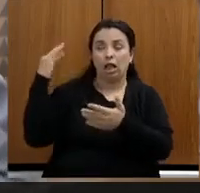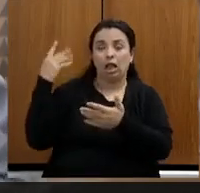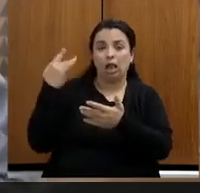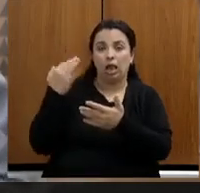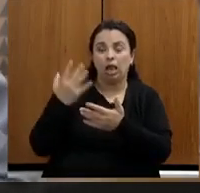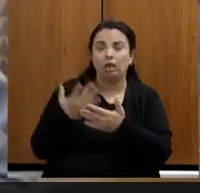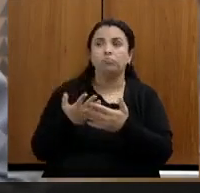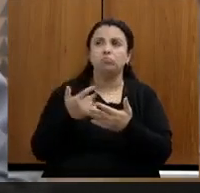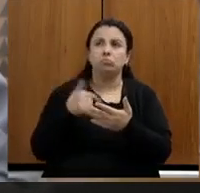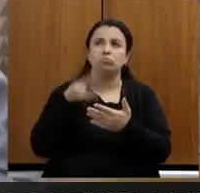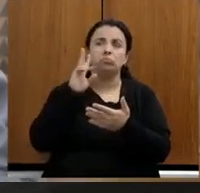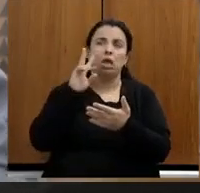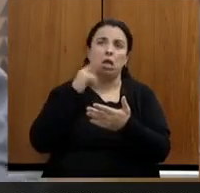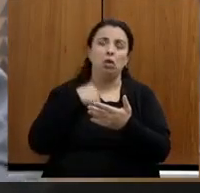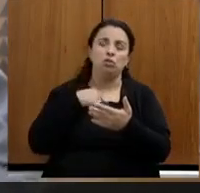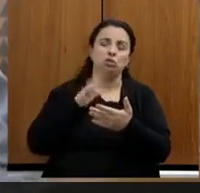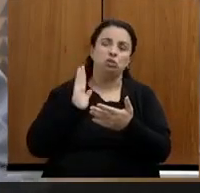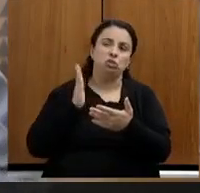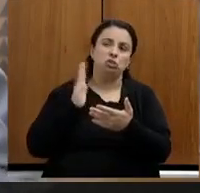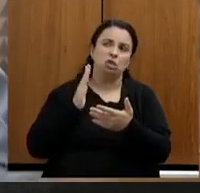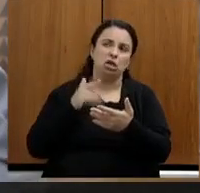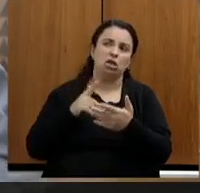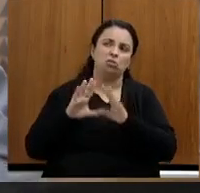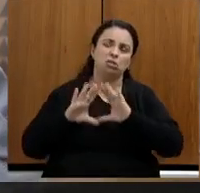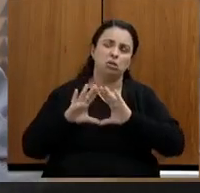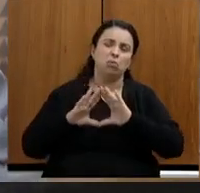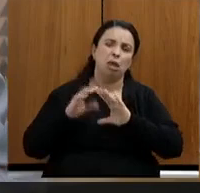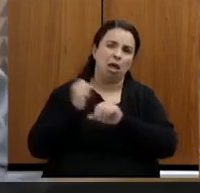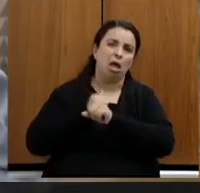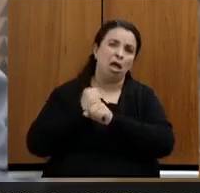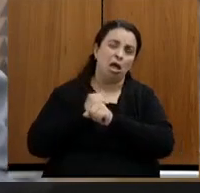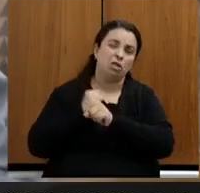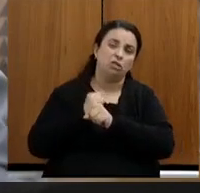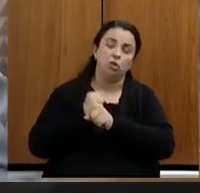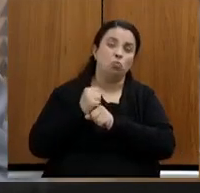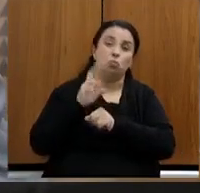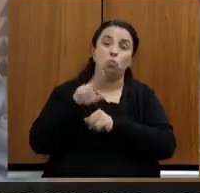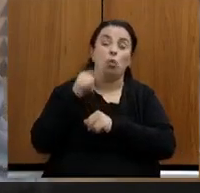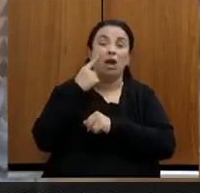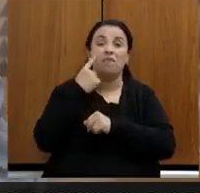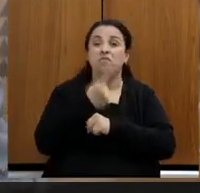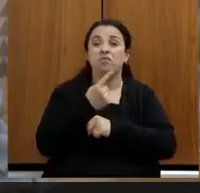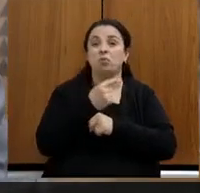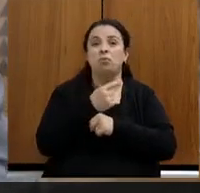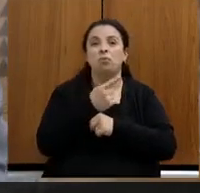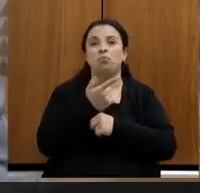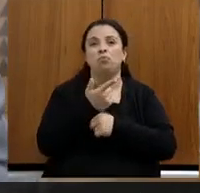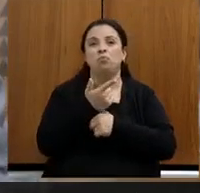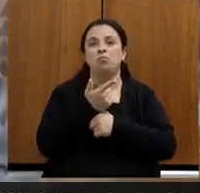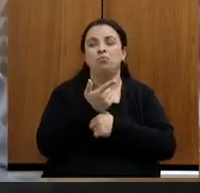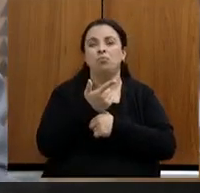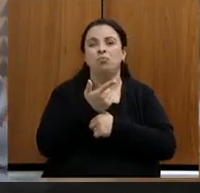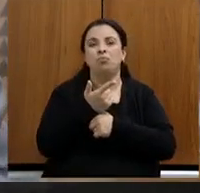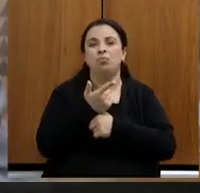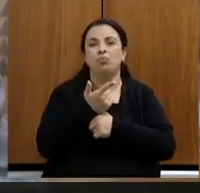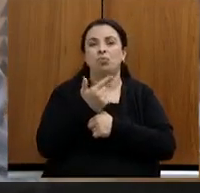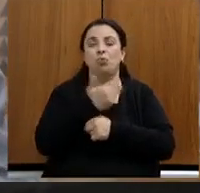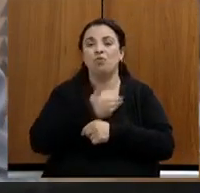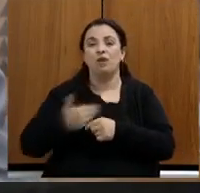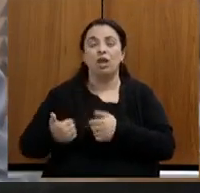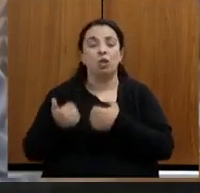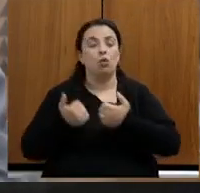aqui há um bom tempo eu nunca vi um respaldo tão grande que o governador dá para uma secretária